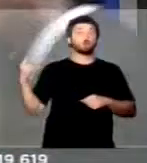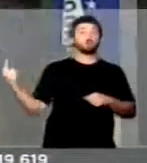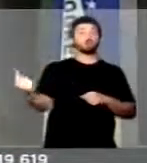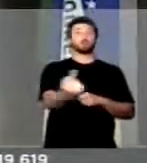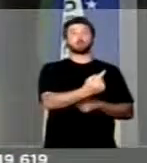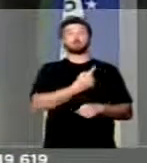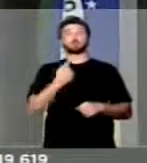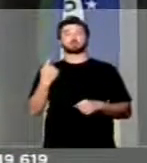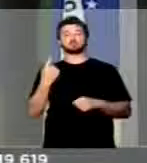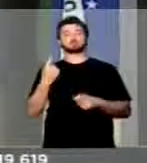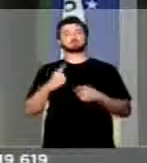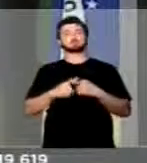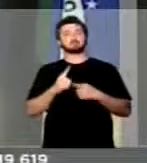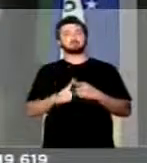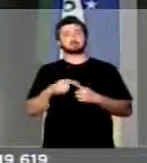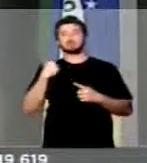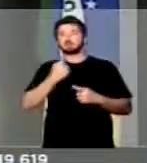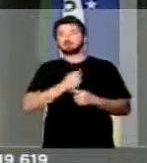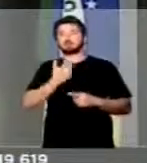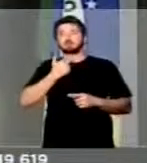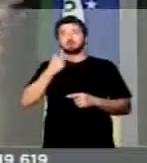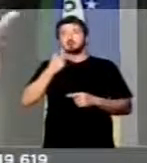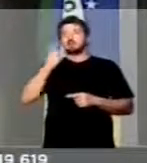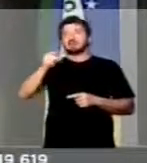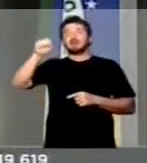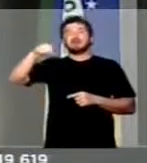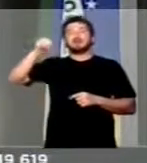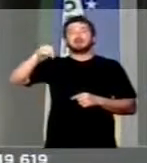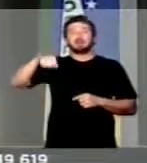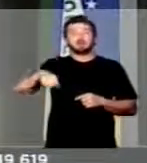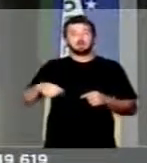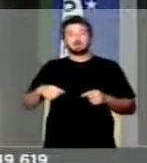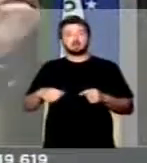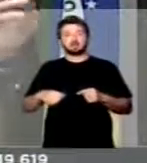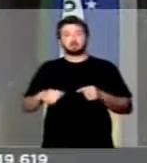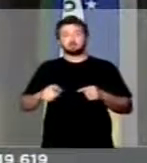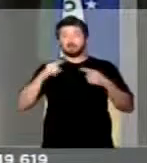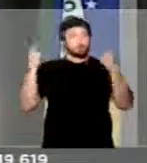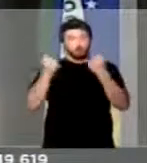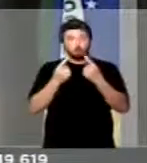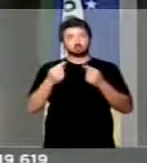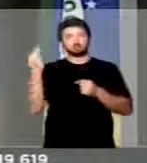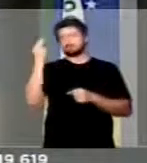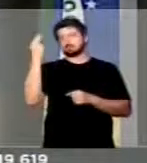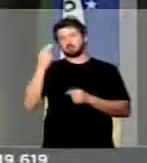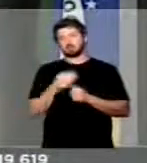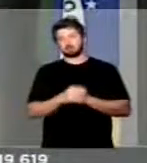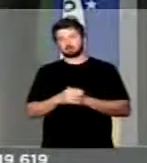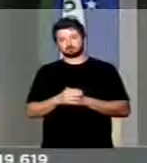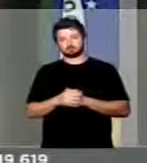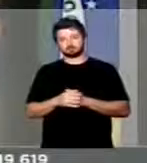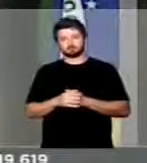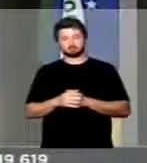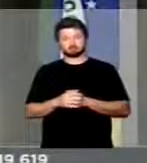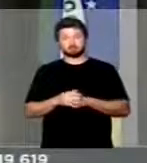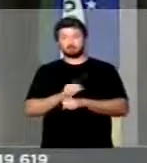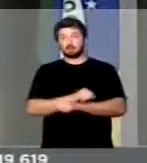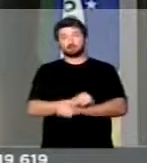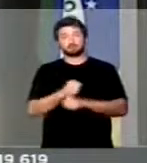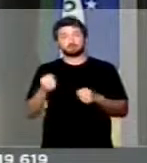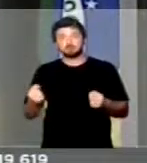Porque nós não podemos dizer sim para todos, é absolutamente